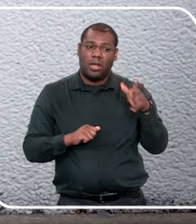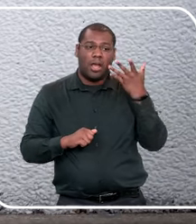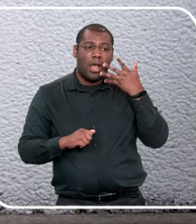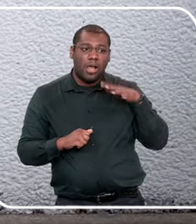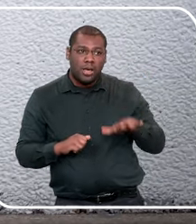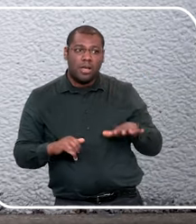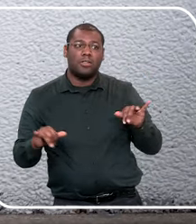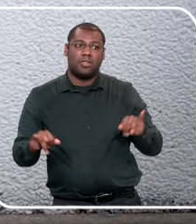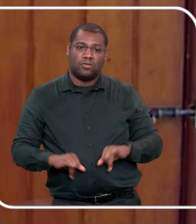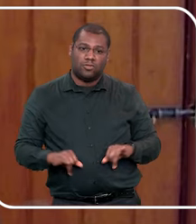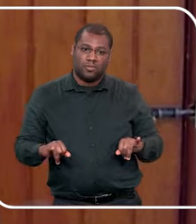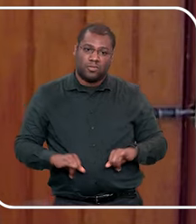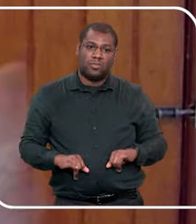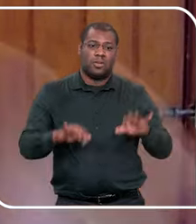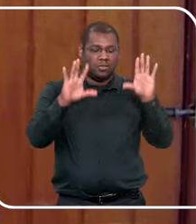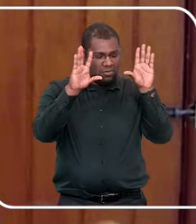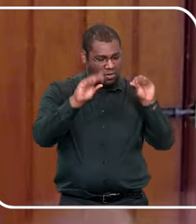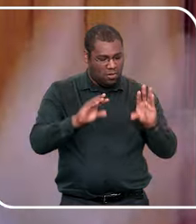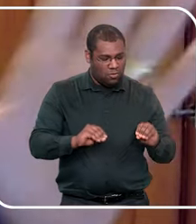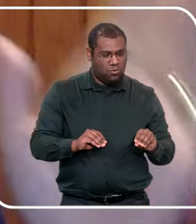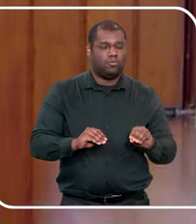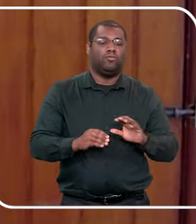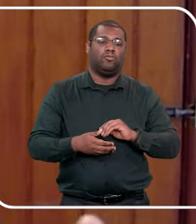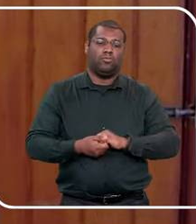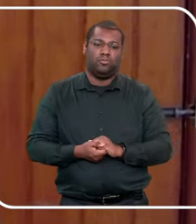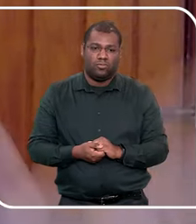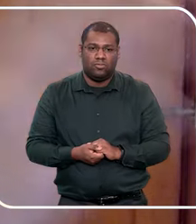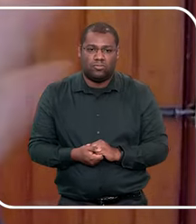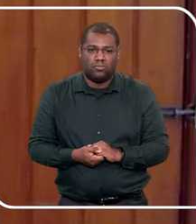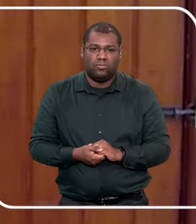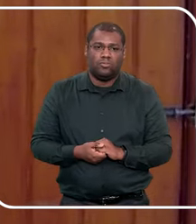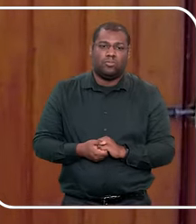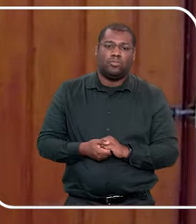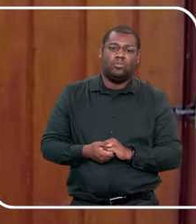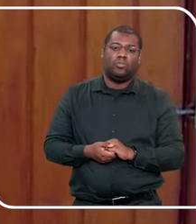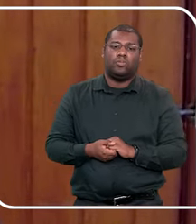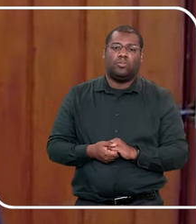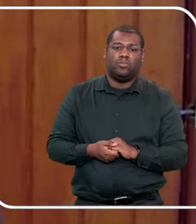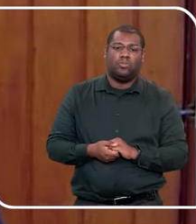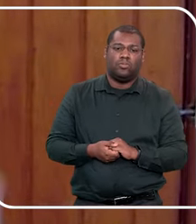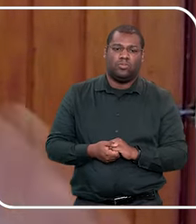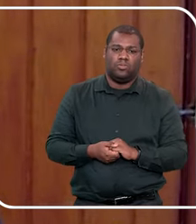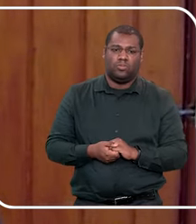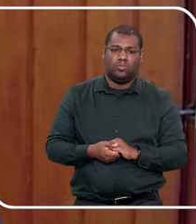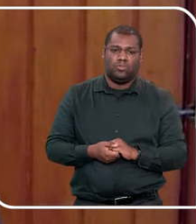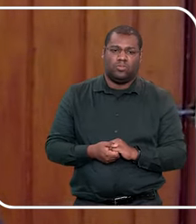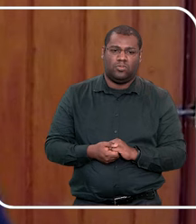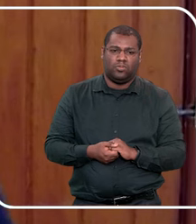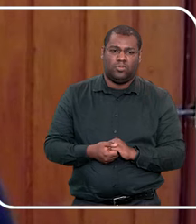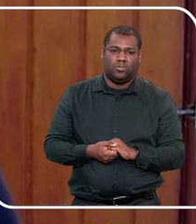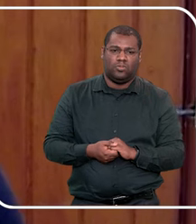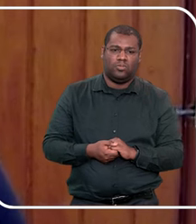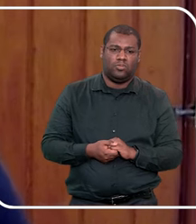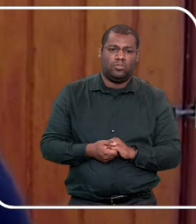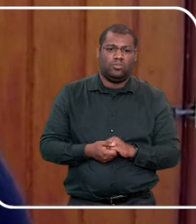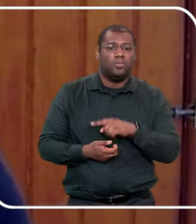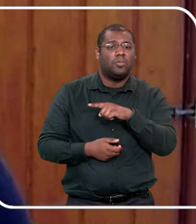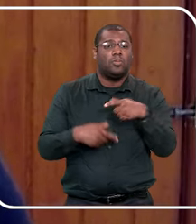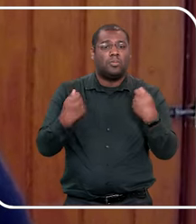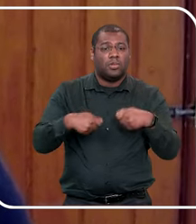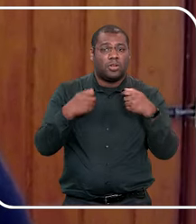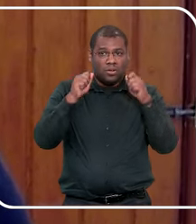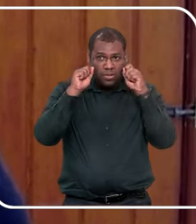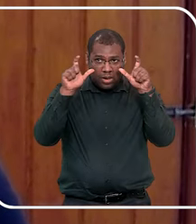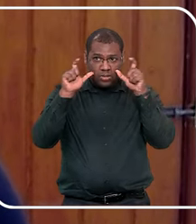também, tá, frisando, que nem tudo que eu falar, vai ser ligado ao abuso, pode ou não ser, agora, o que eu